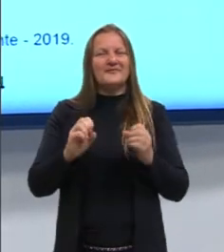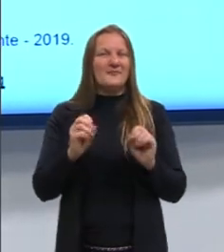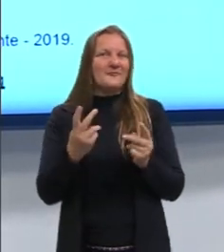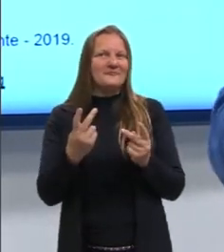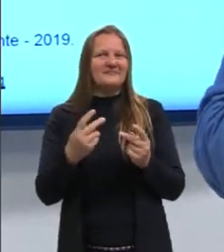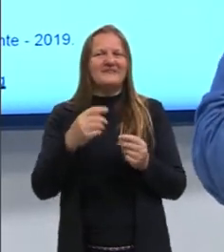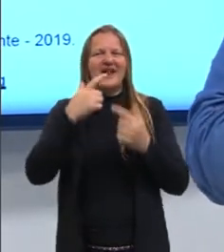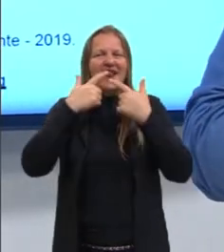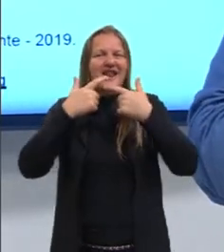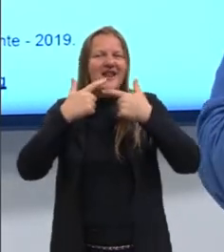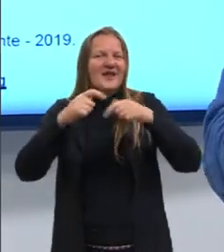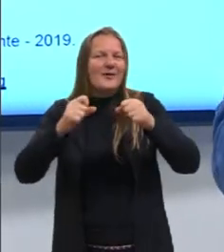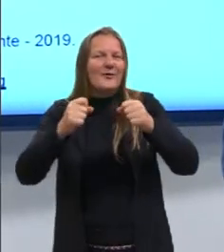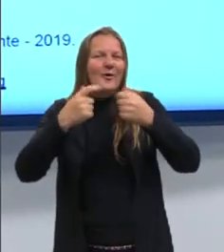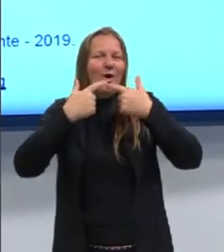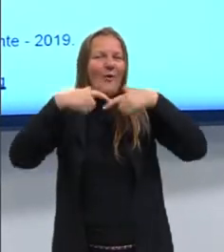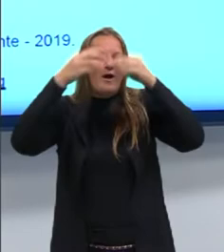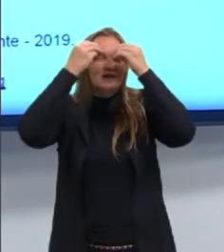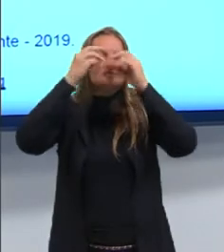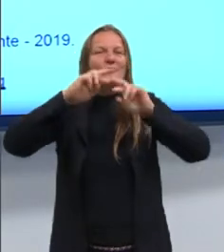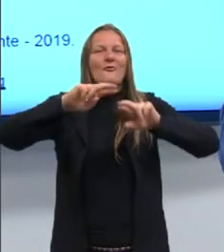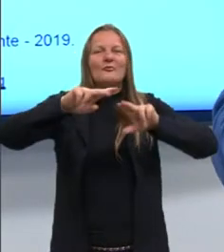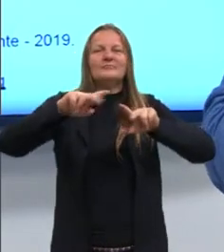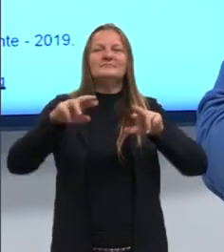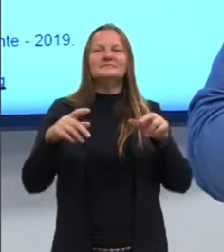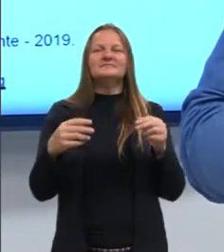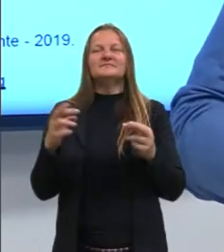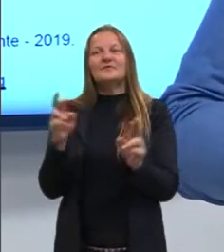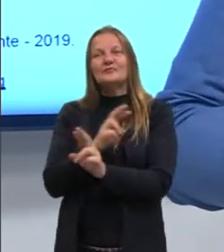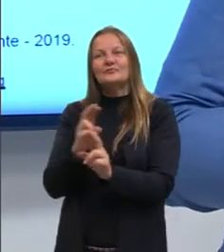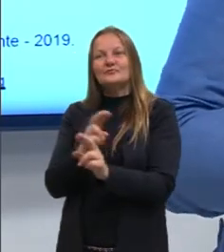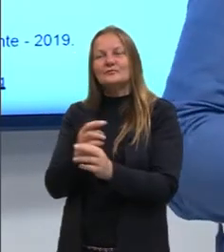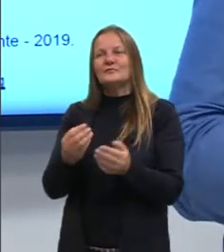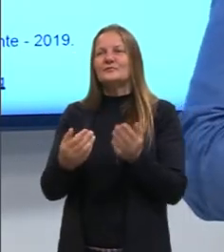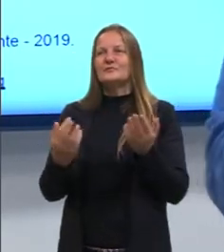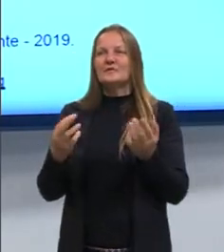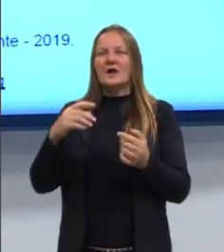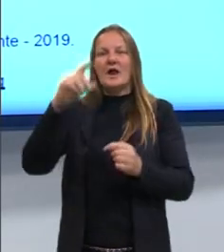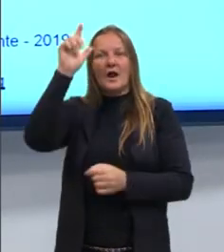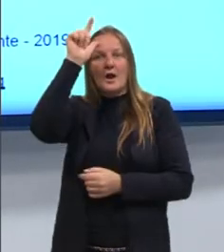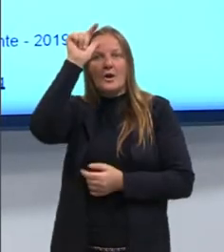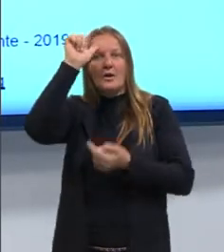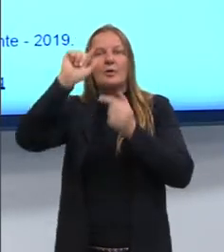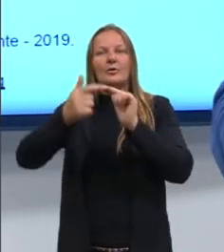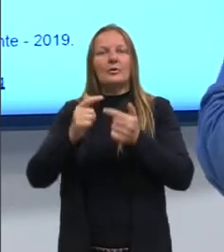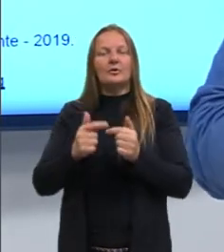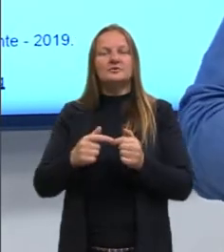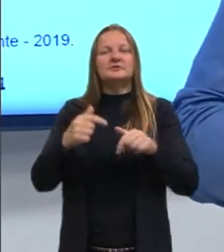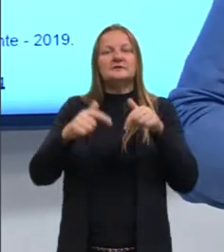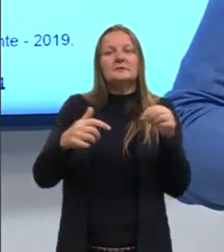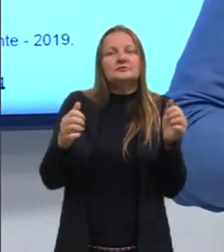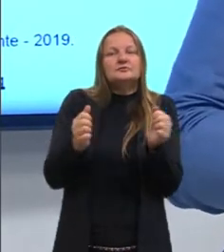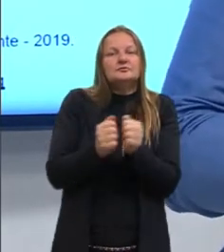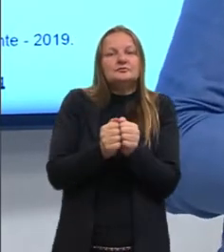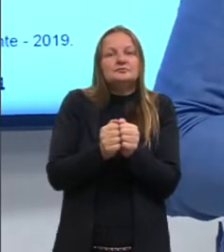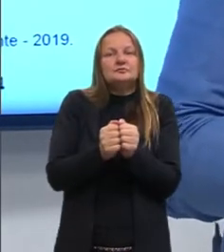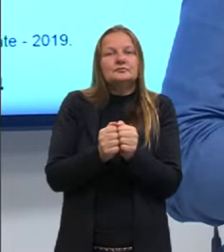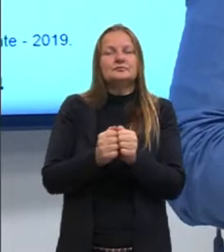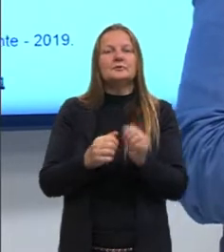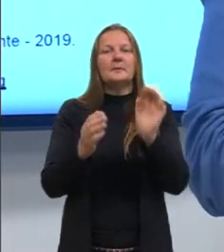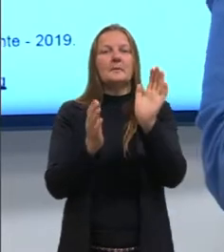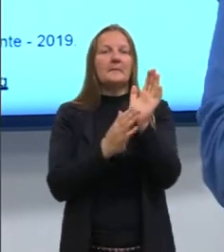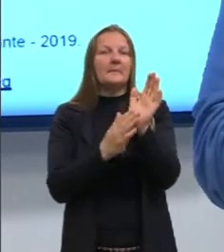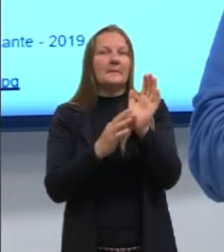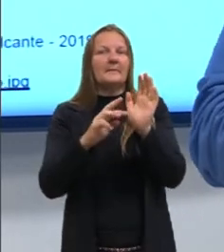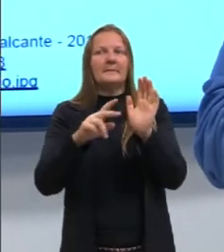outras linguagens. E é essa relação bacana para a gente trazer a lógica, trabalhando todas essas proposições